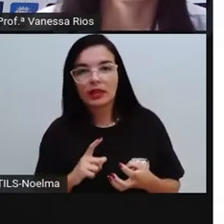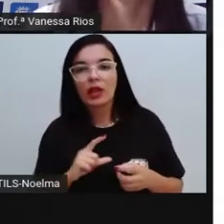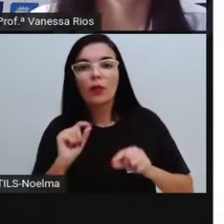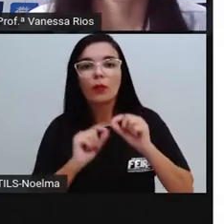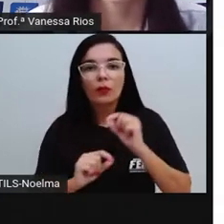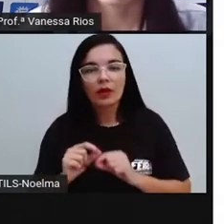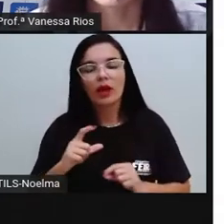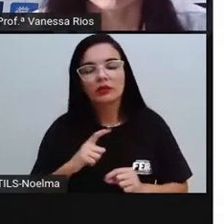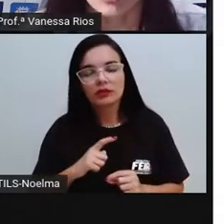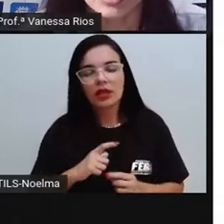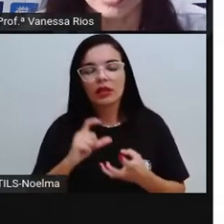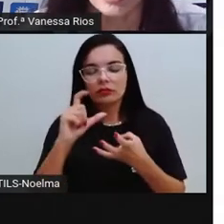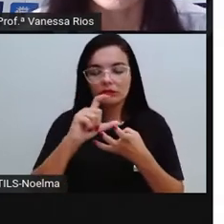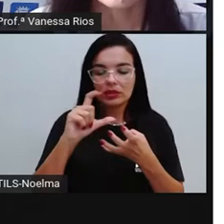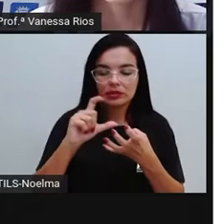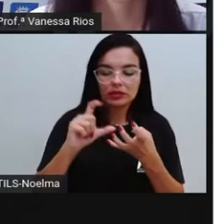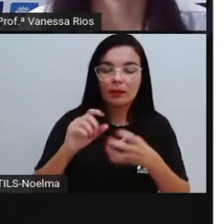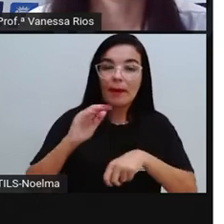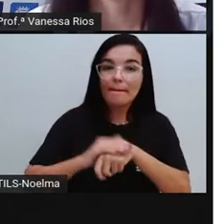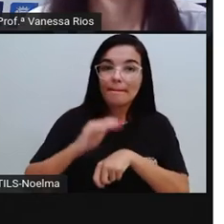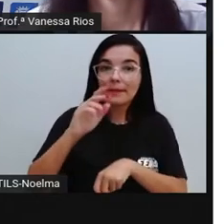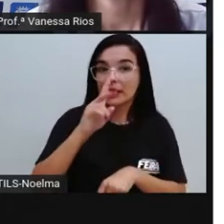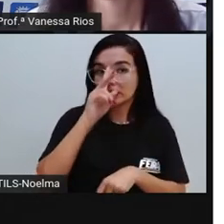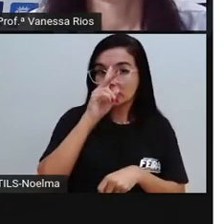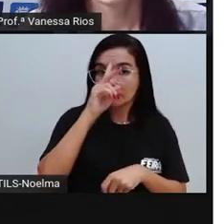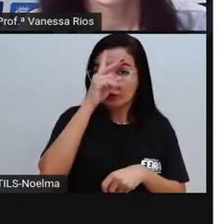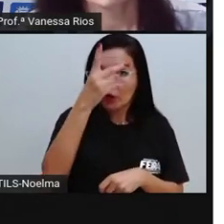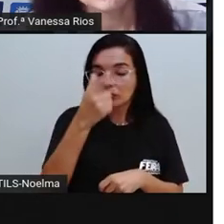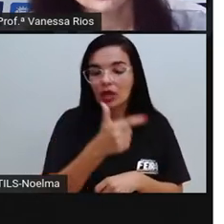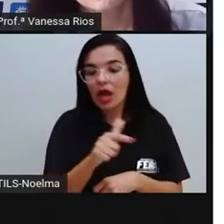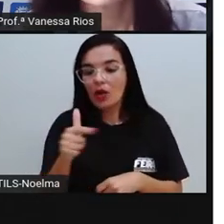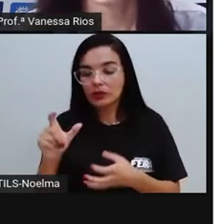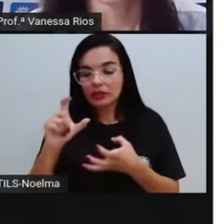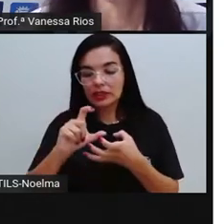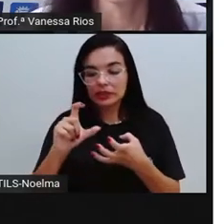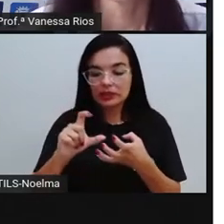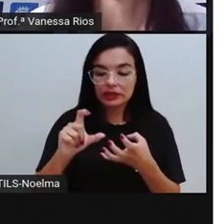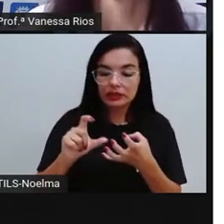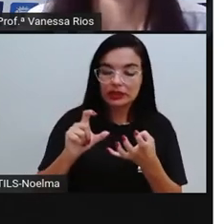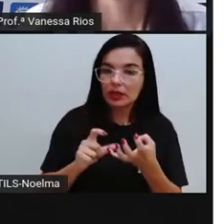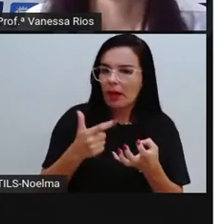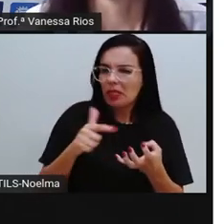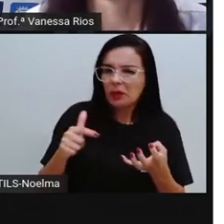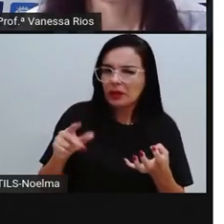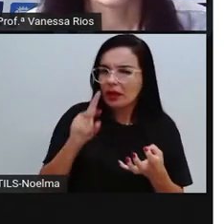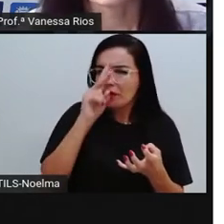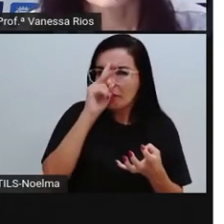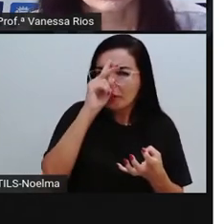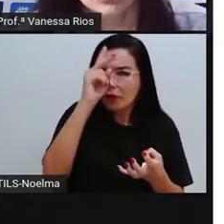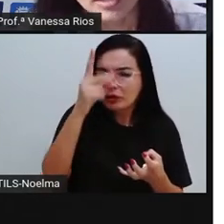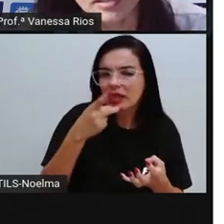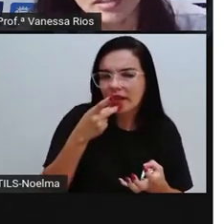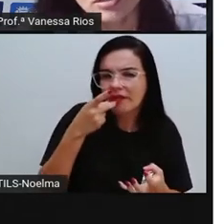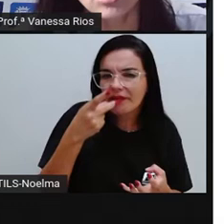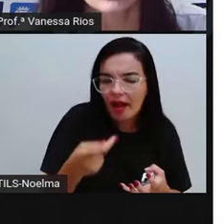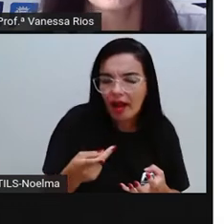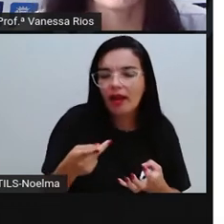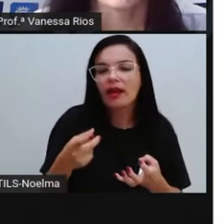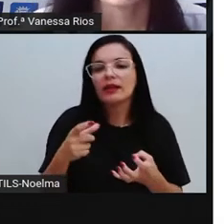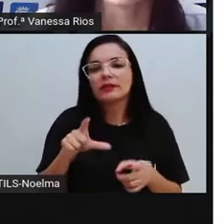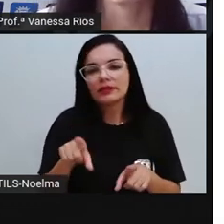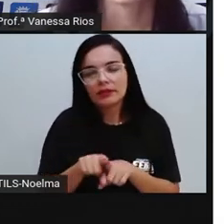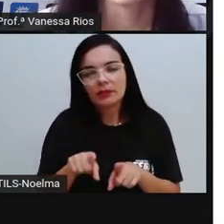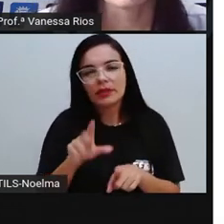possuir uma sílaba tônica, e as outras sílabas que não possuem essa intensidade sonora grande,